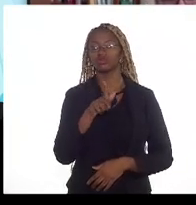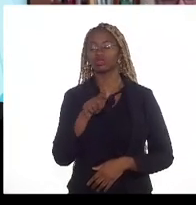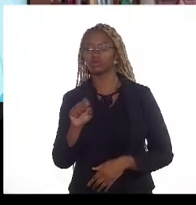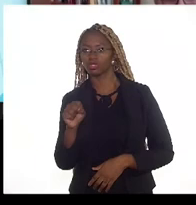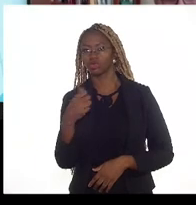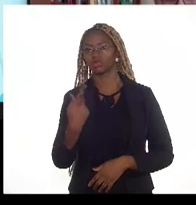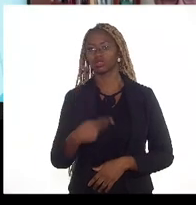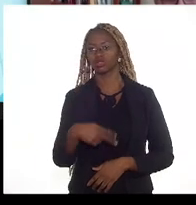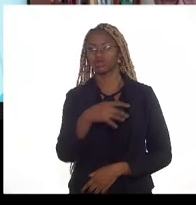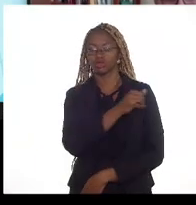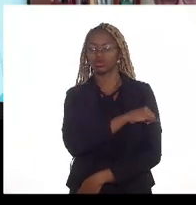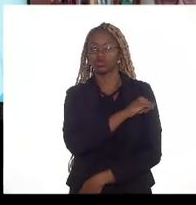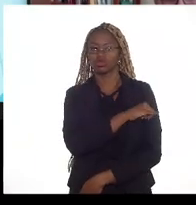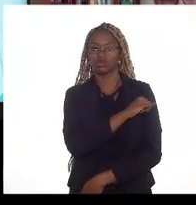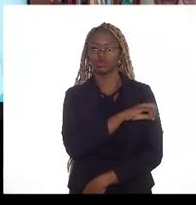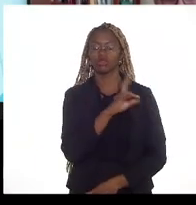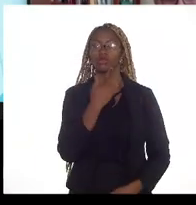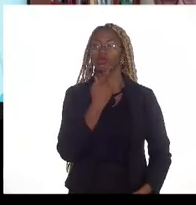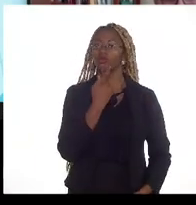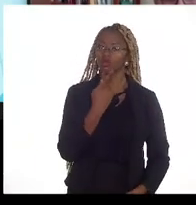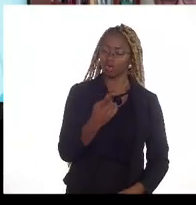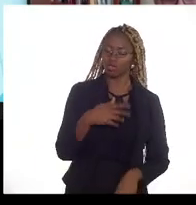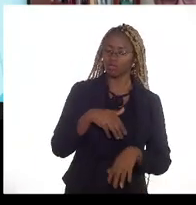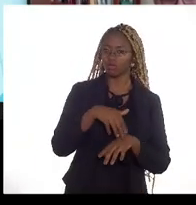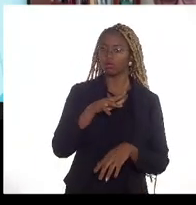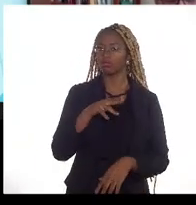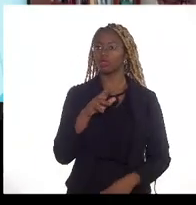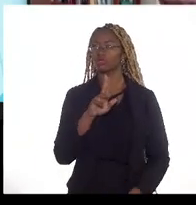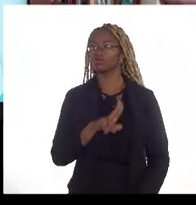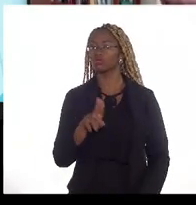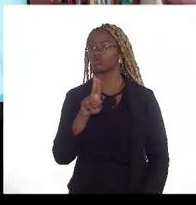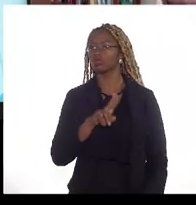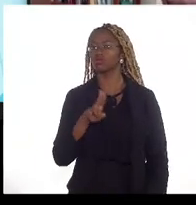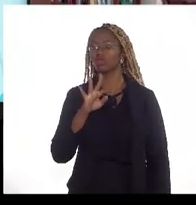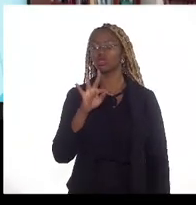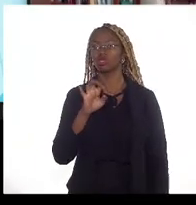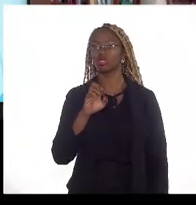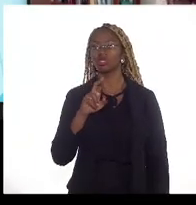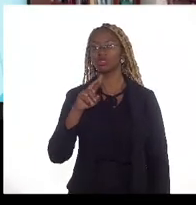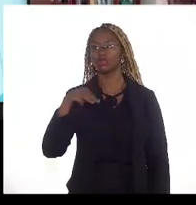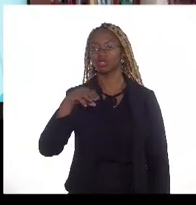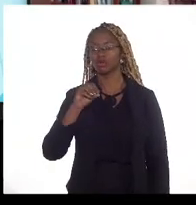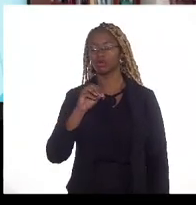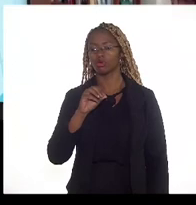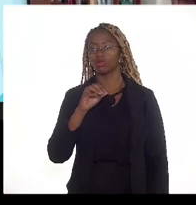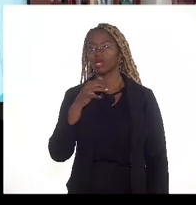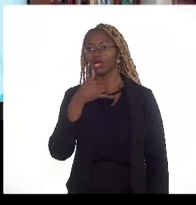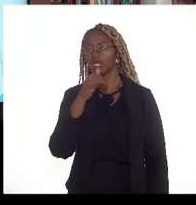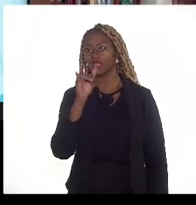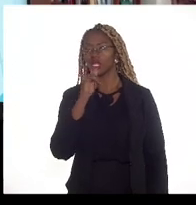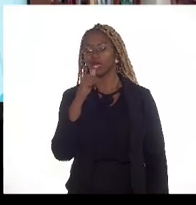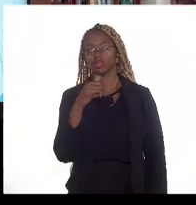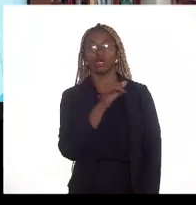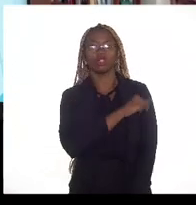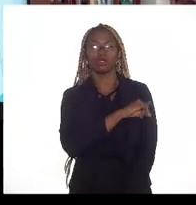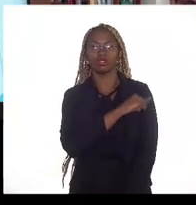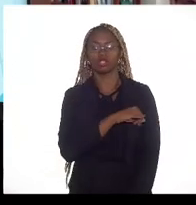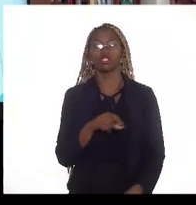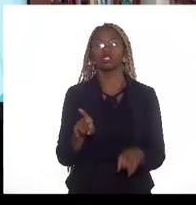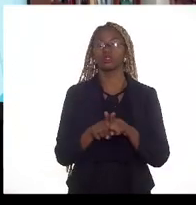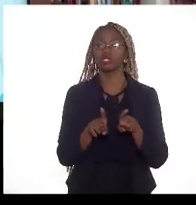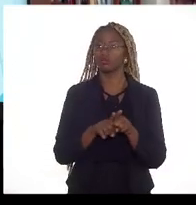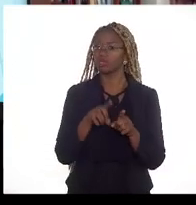é falar de maior consumo termoelétrico no Rio de Janeiro mas é também falar